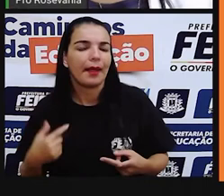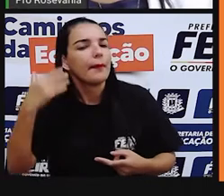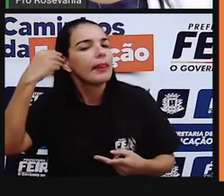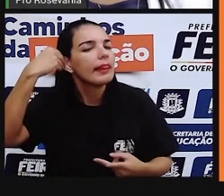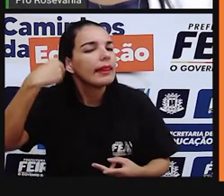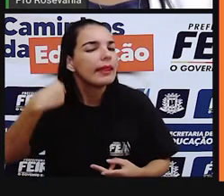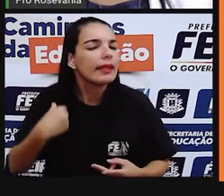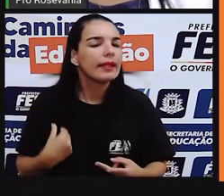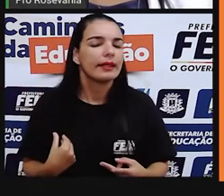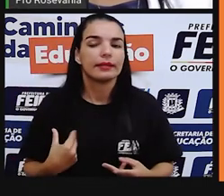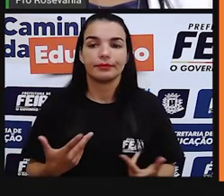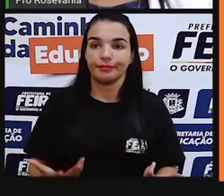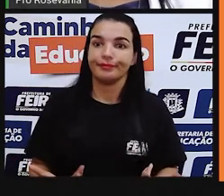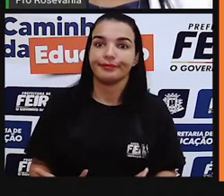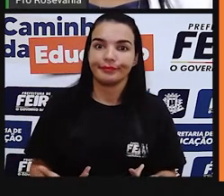sabe?